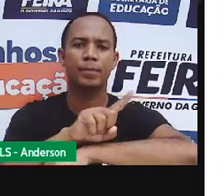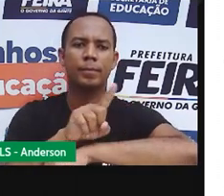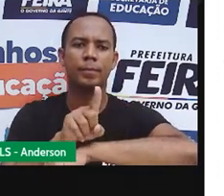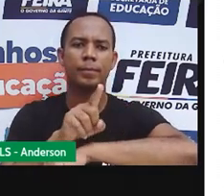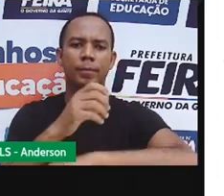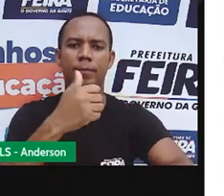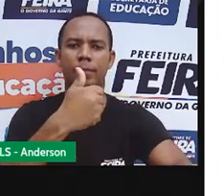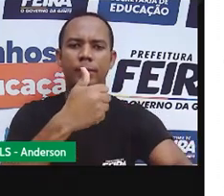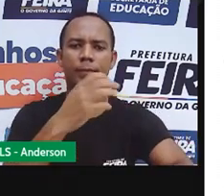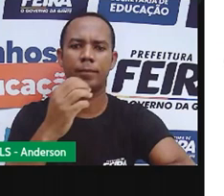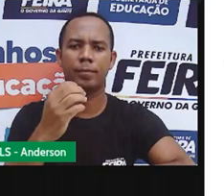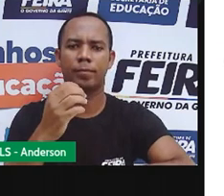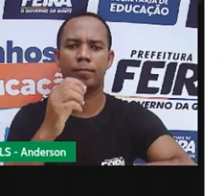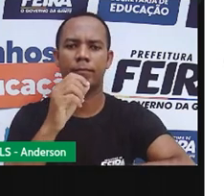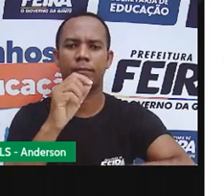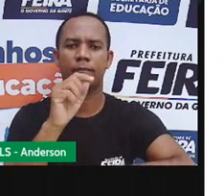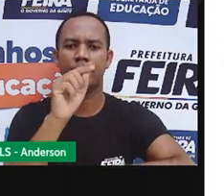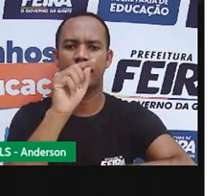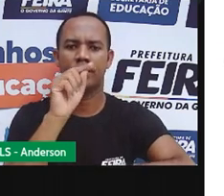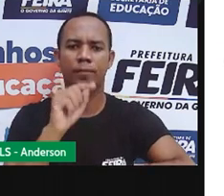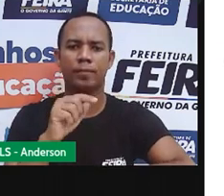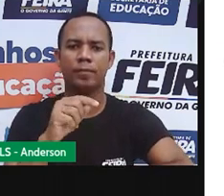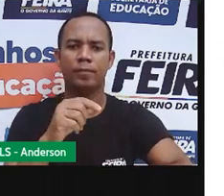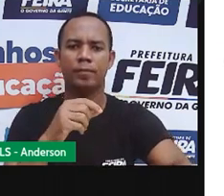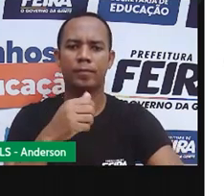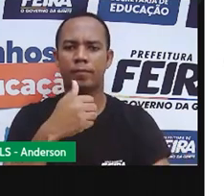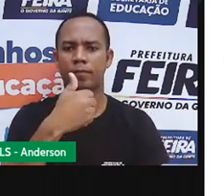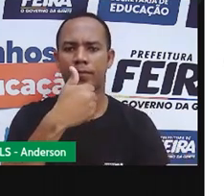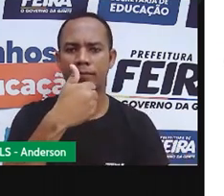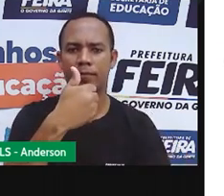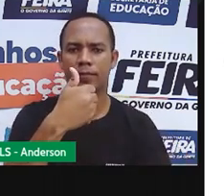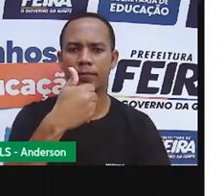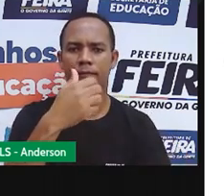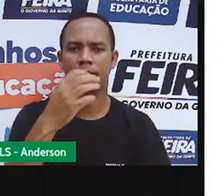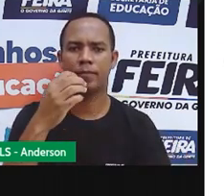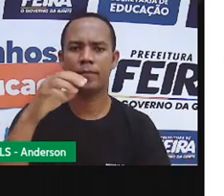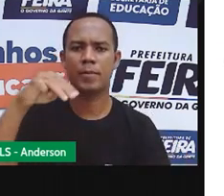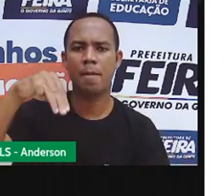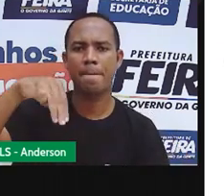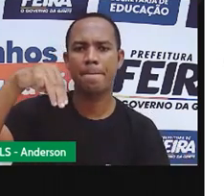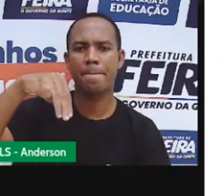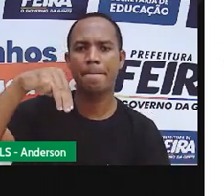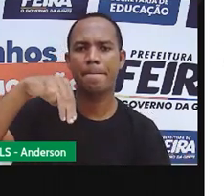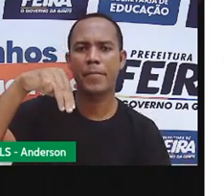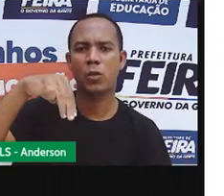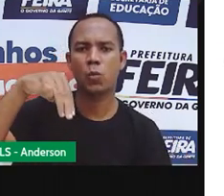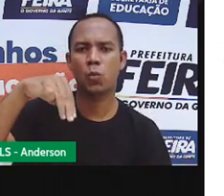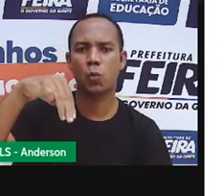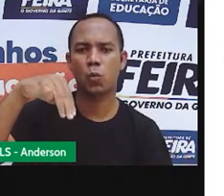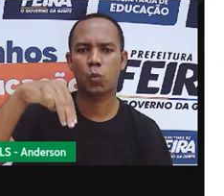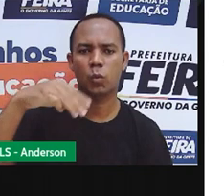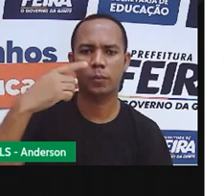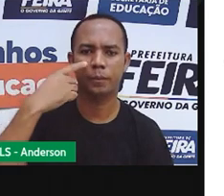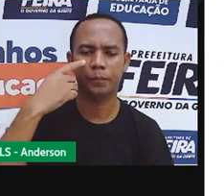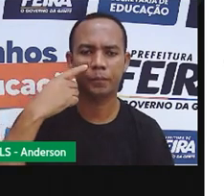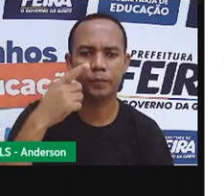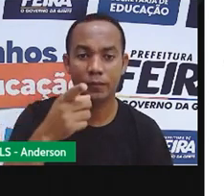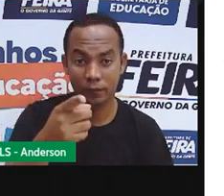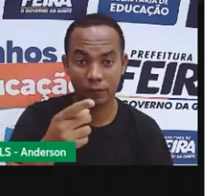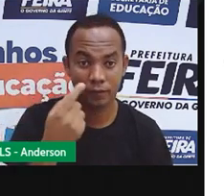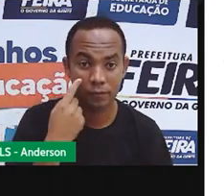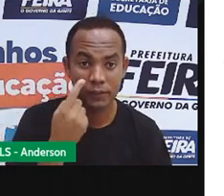minutos. Olha como a Pró escreveu com a agregação, dez, H minúsculo,